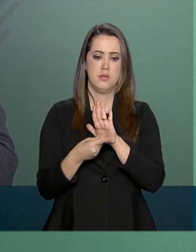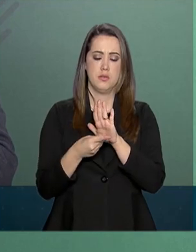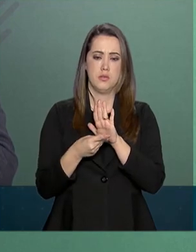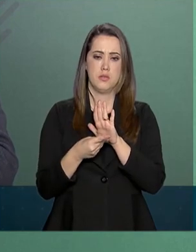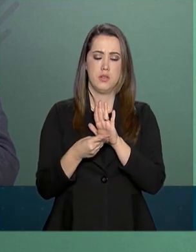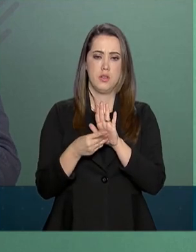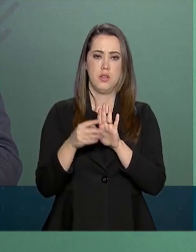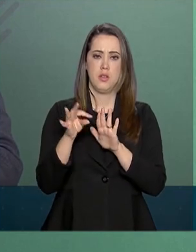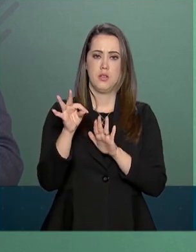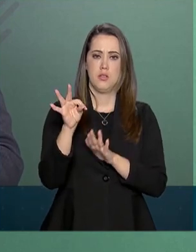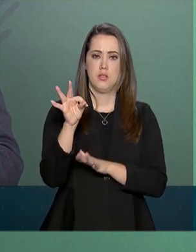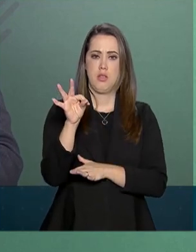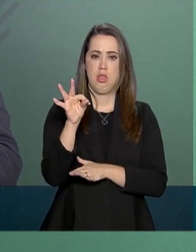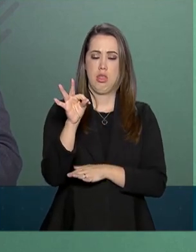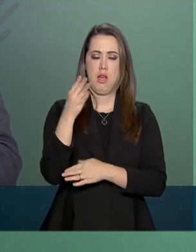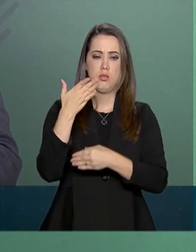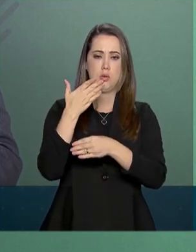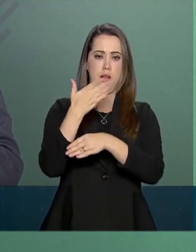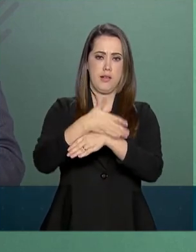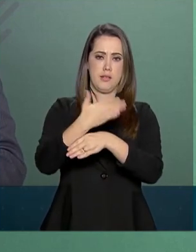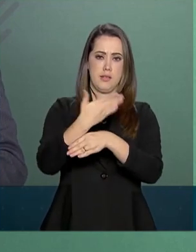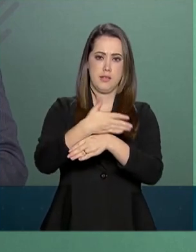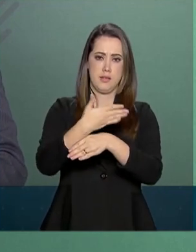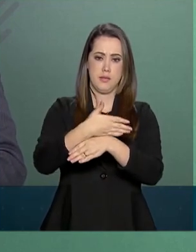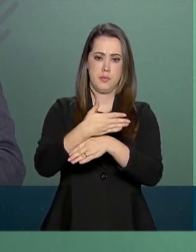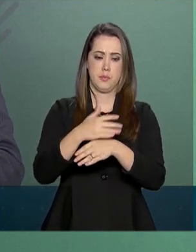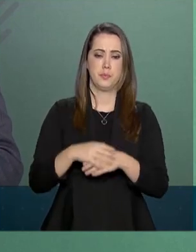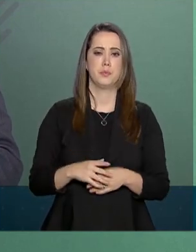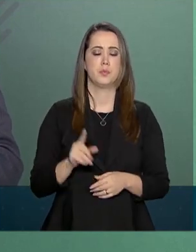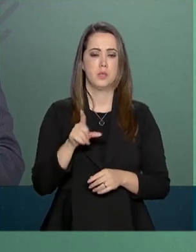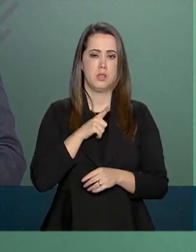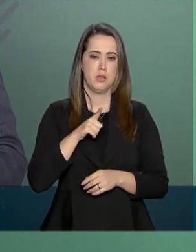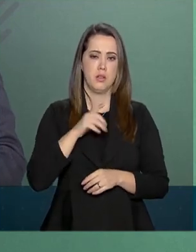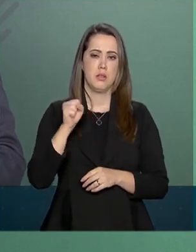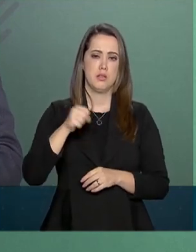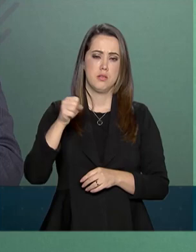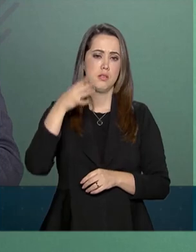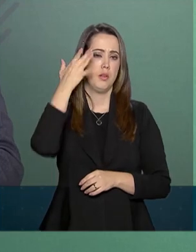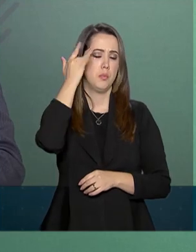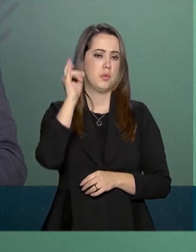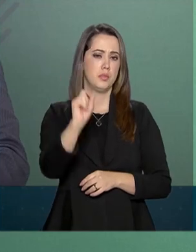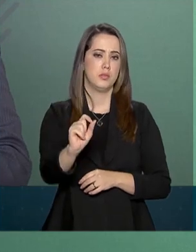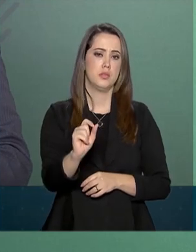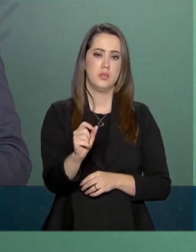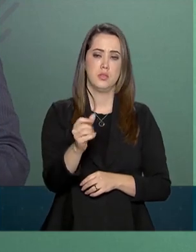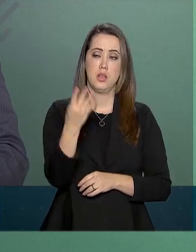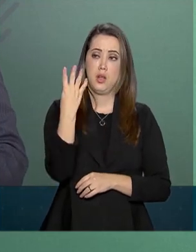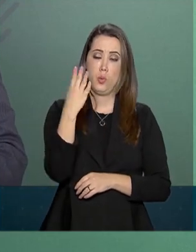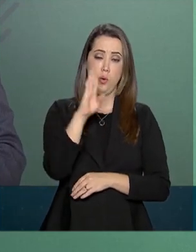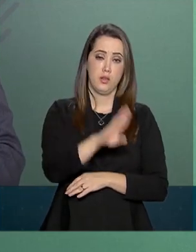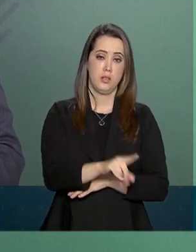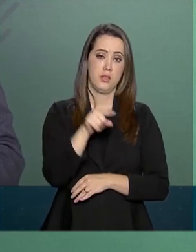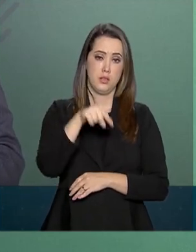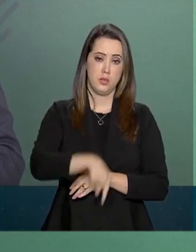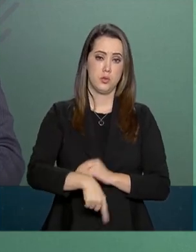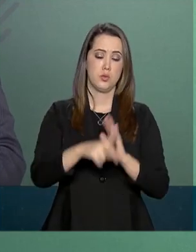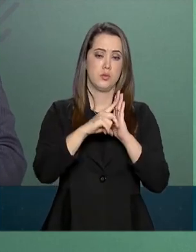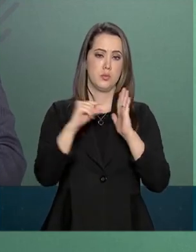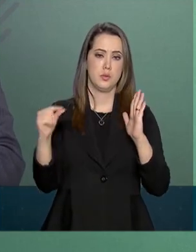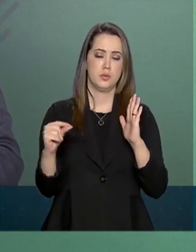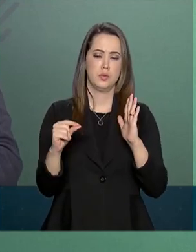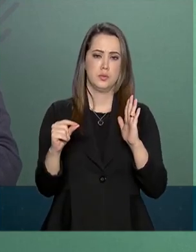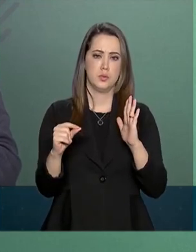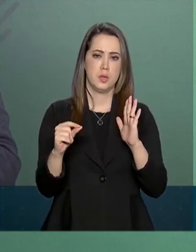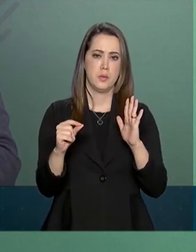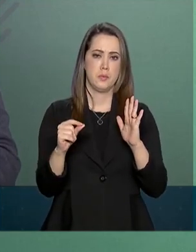Então, eu gostaria de confirmar que haverá, sim, amanhã, terça-feira, às 16h, aqui no Planalto,